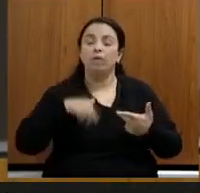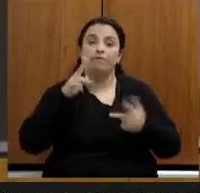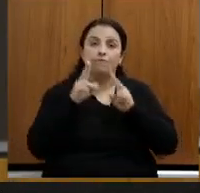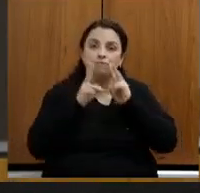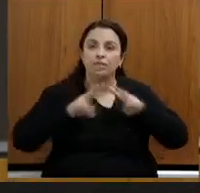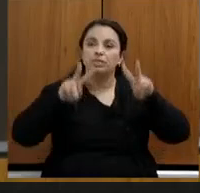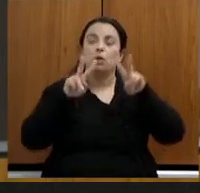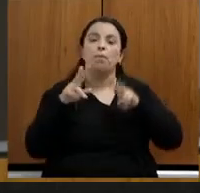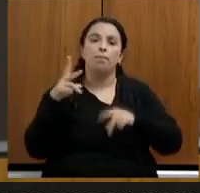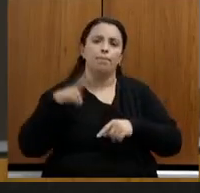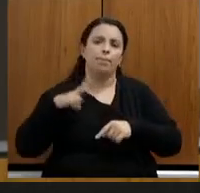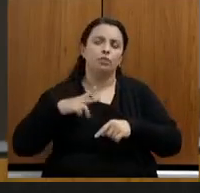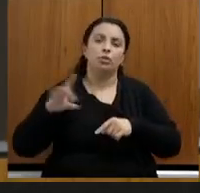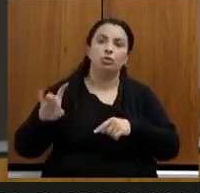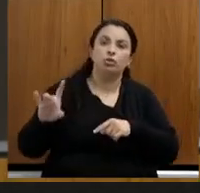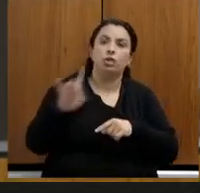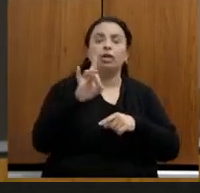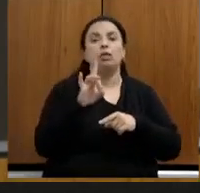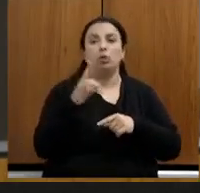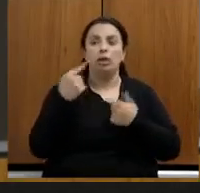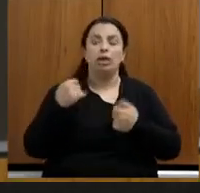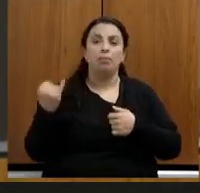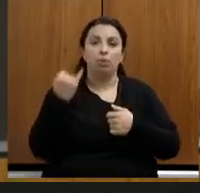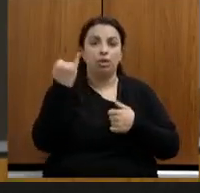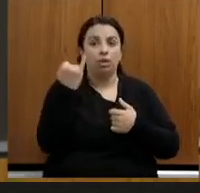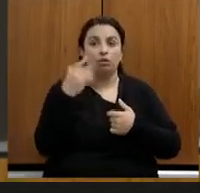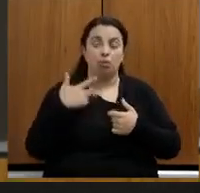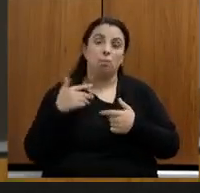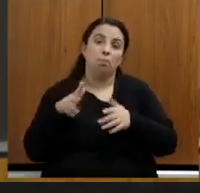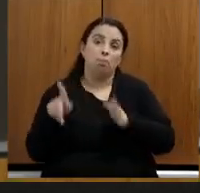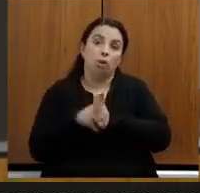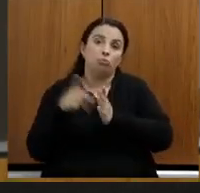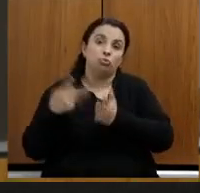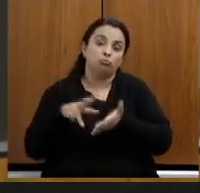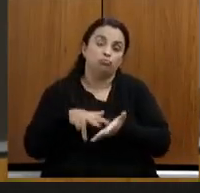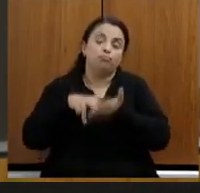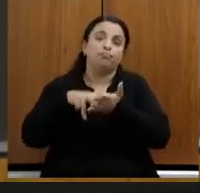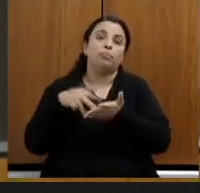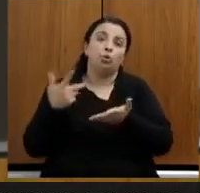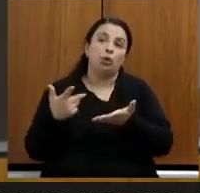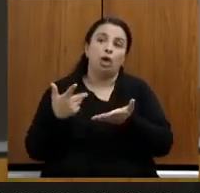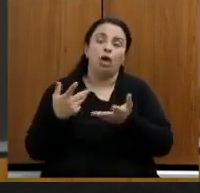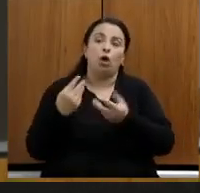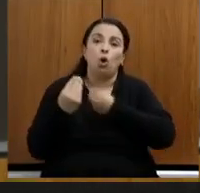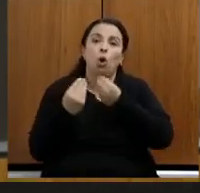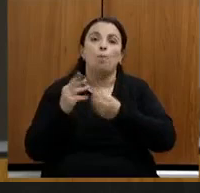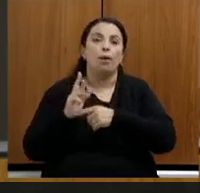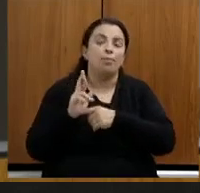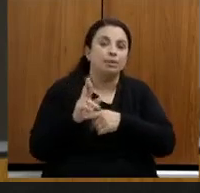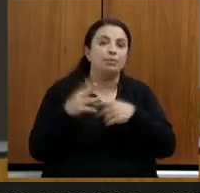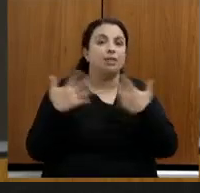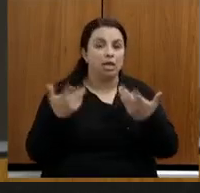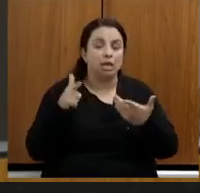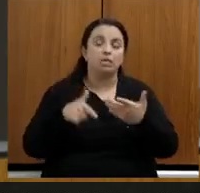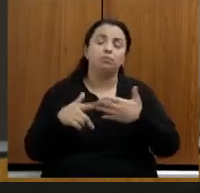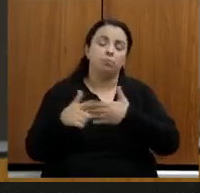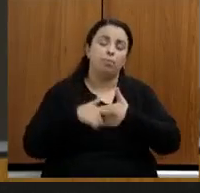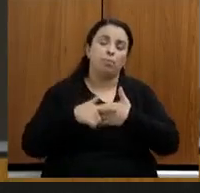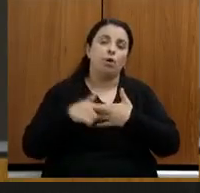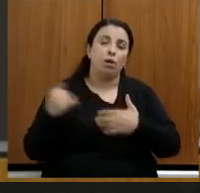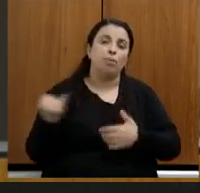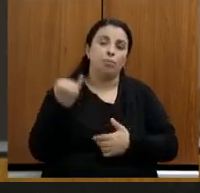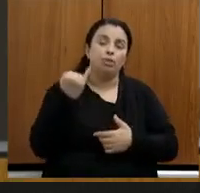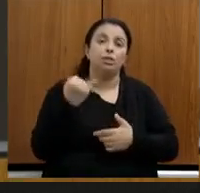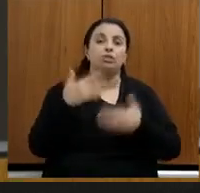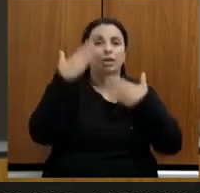de cada um de nós é do lugar que nós estamos de quem nós representamos de a quem prestamos conta então é um papel fundamental e agradecer à presidência